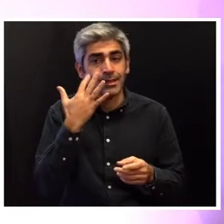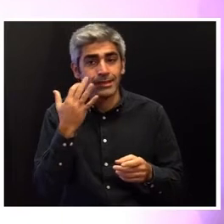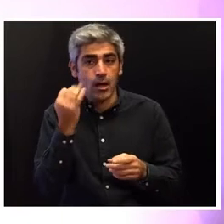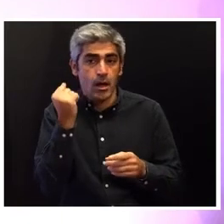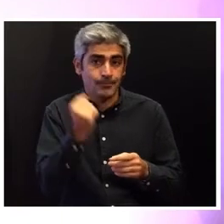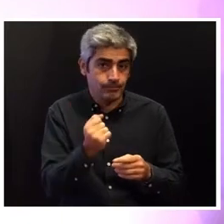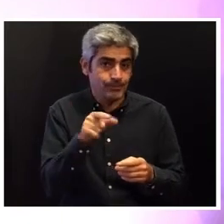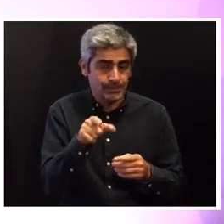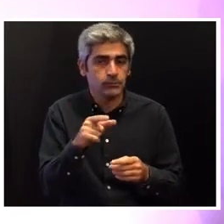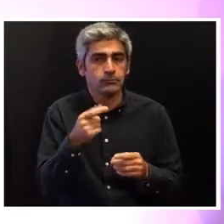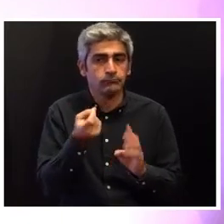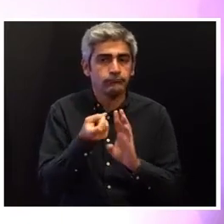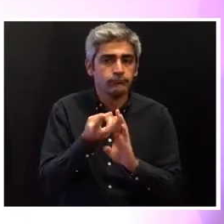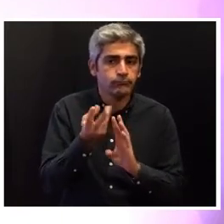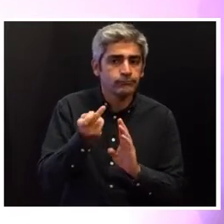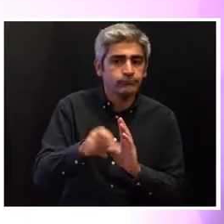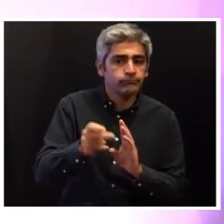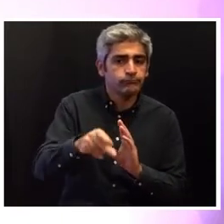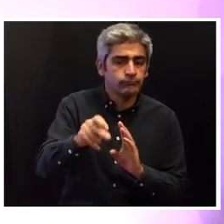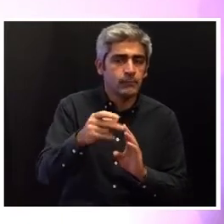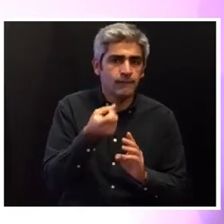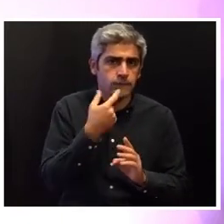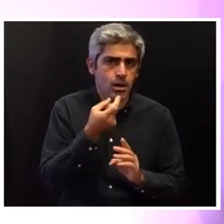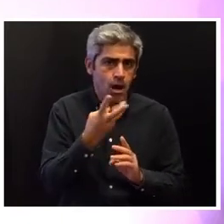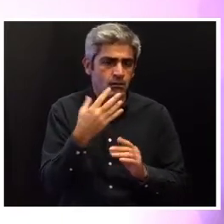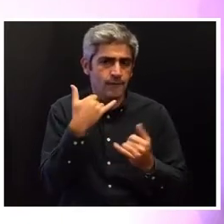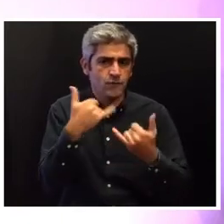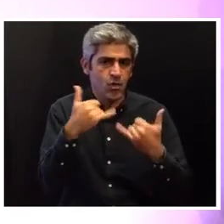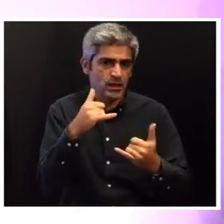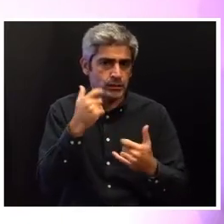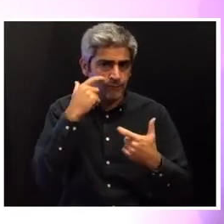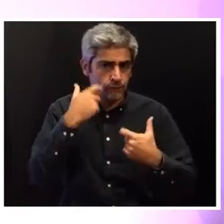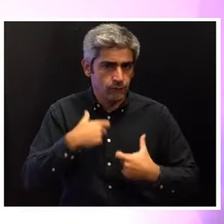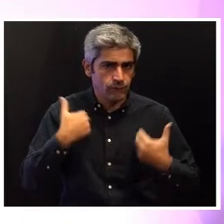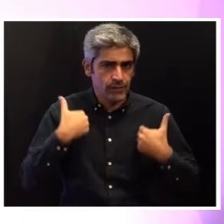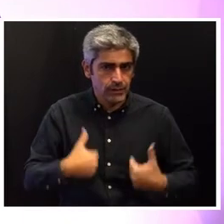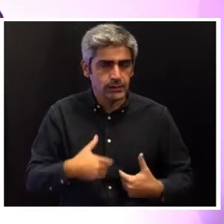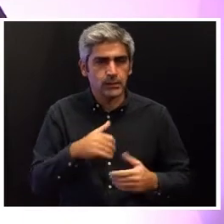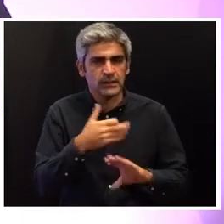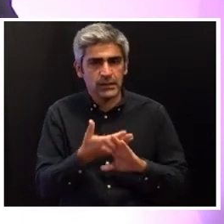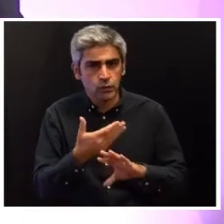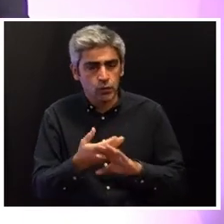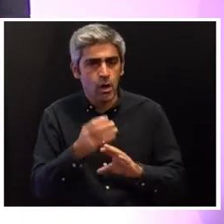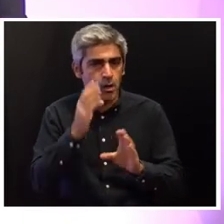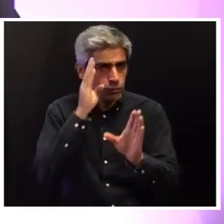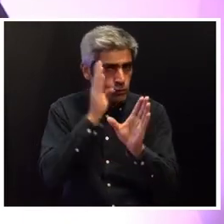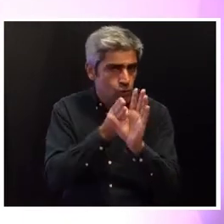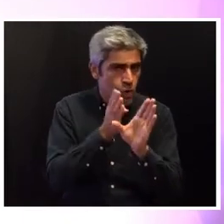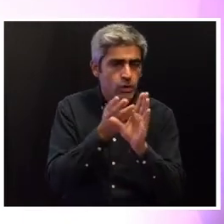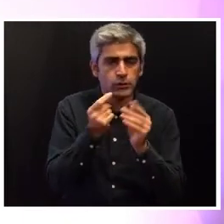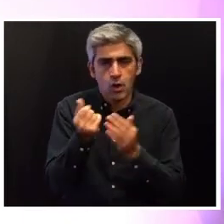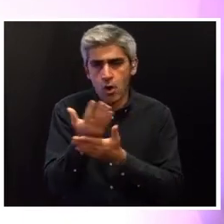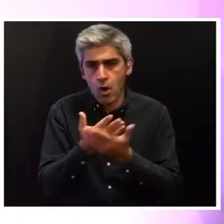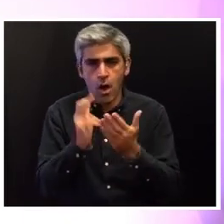vezes, de vários episódios de violência física, sexual, psicológica e económica, ao longo de anos,